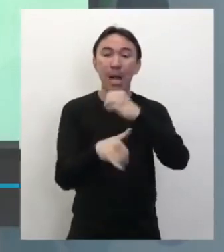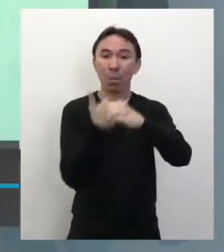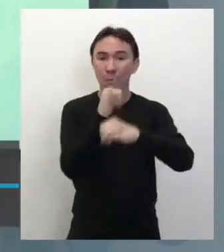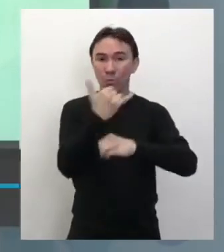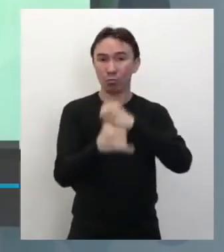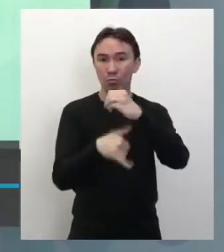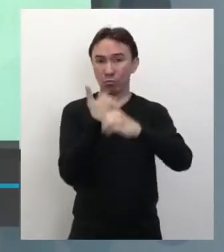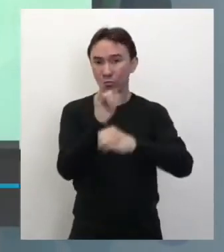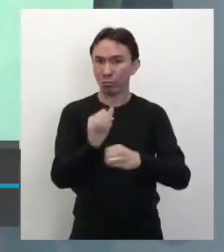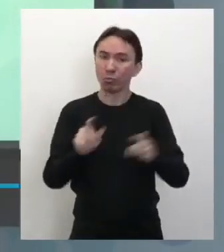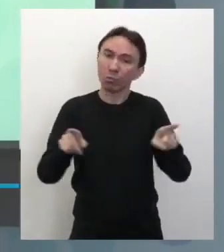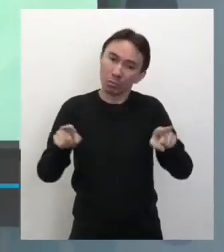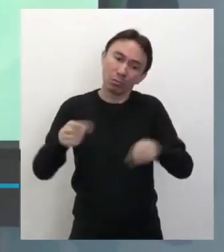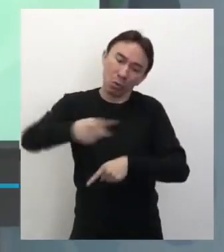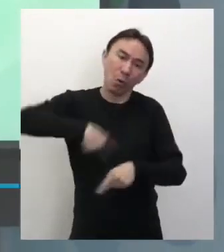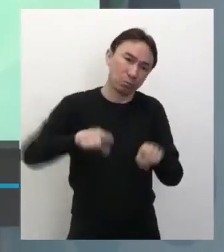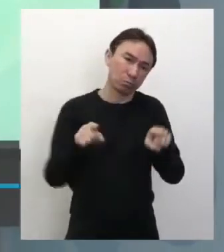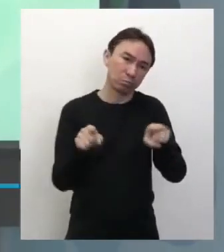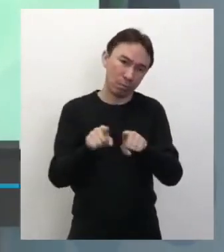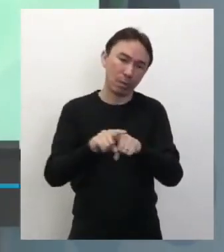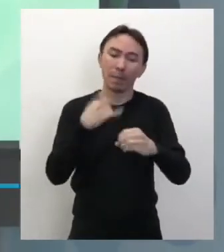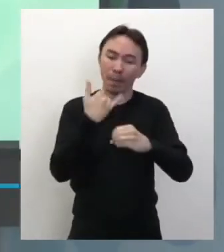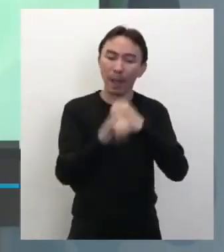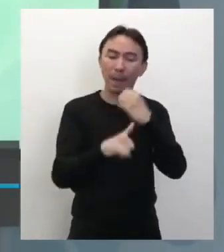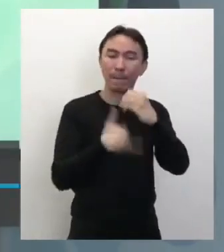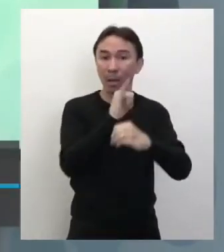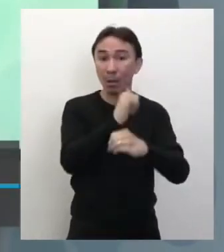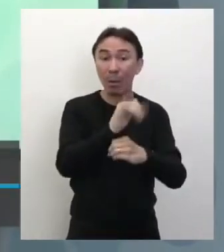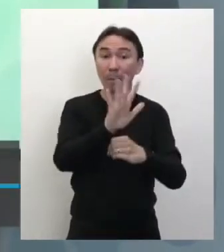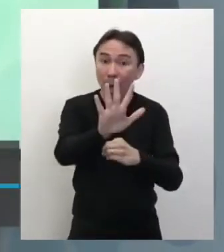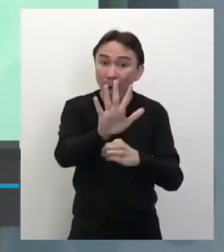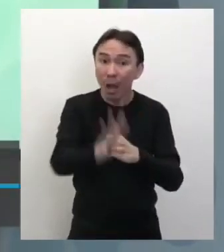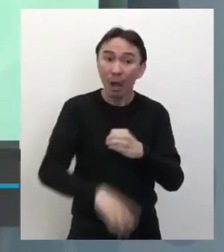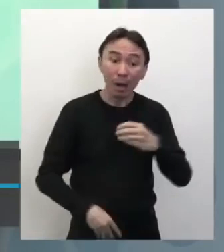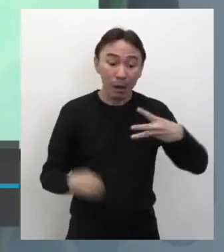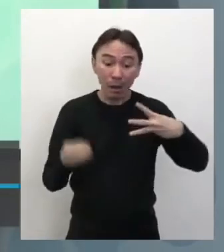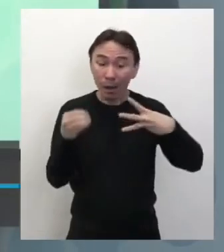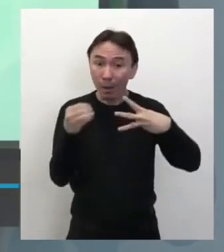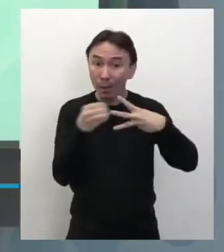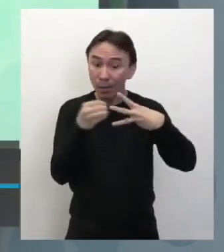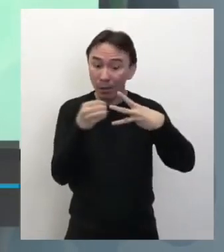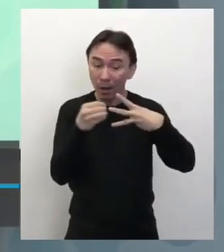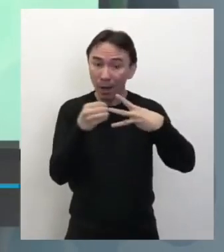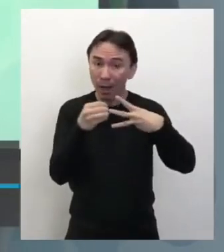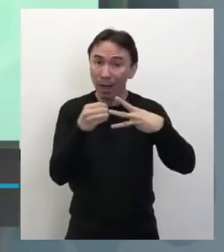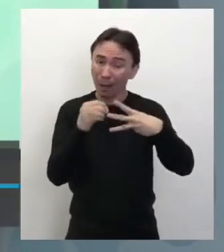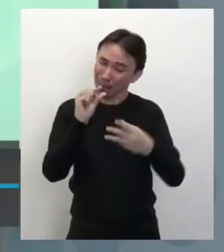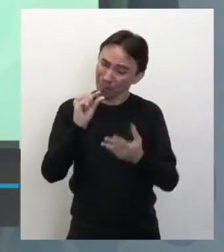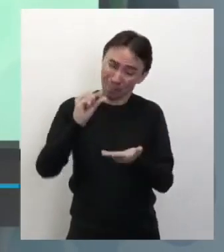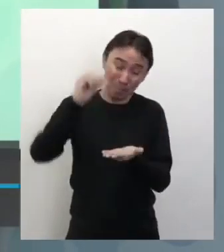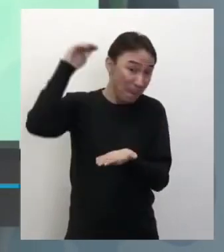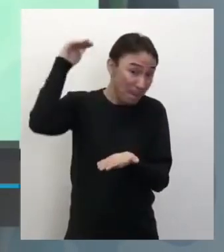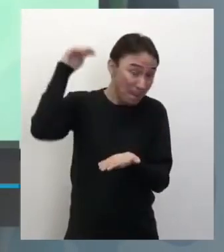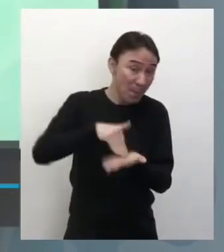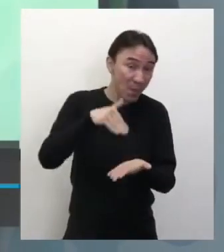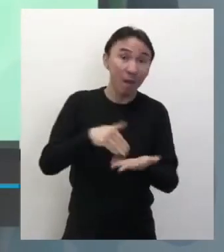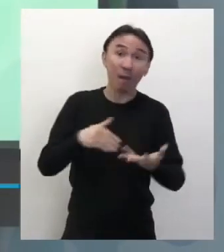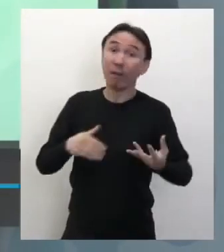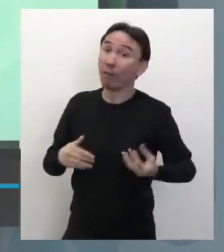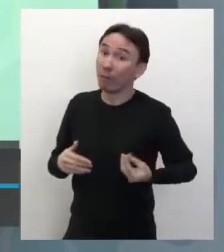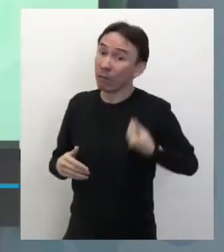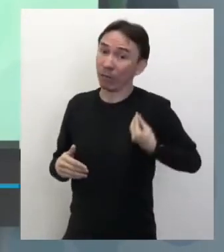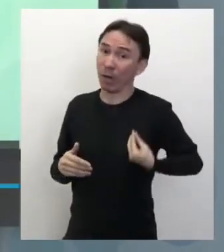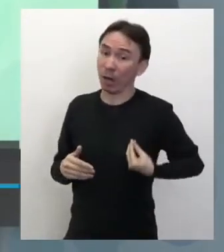átomos. E a célula, ela vai ser a menor parte viva, né? Organizadinha, tal, de um ser vivo.